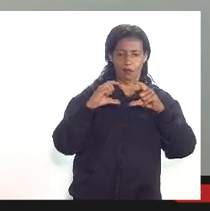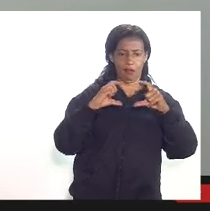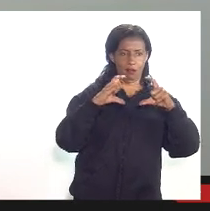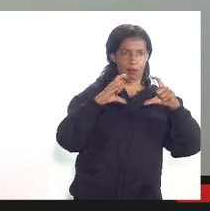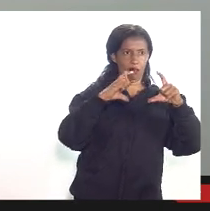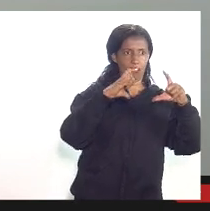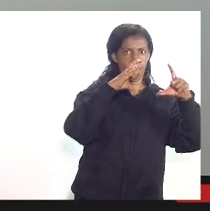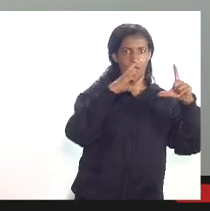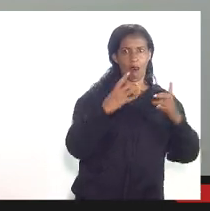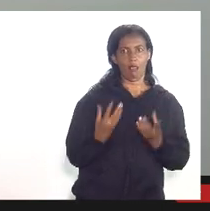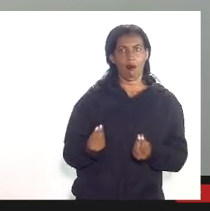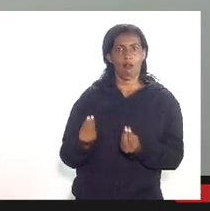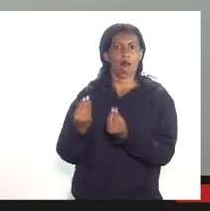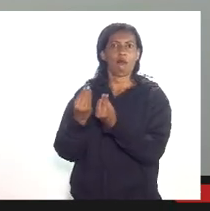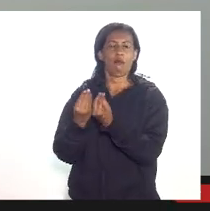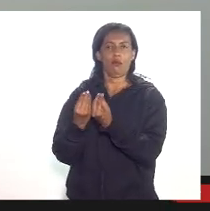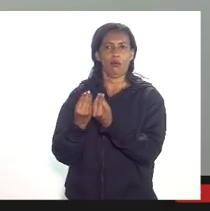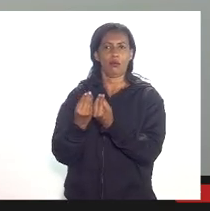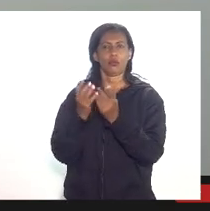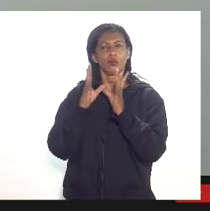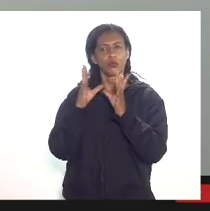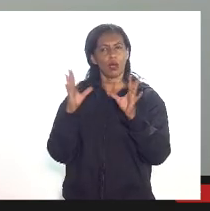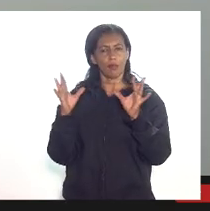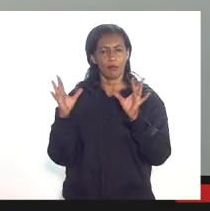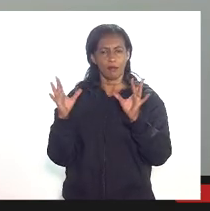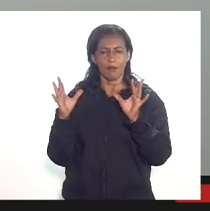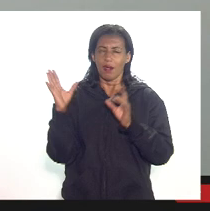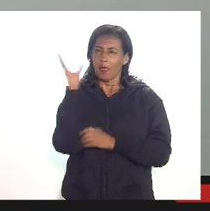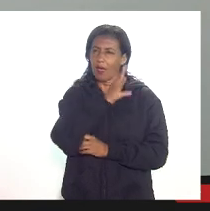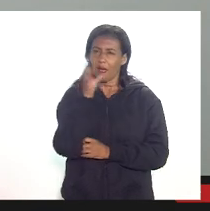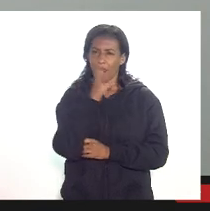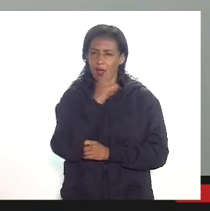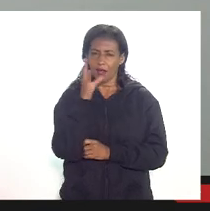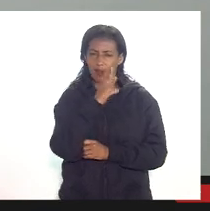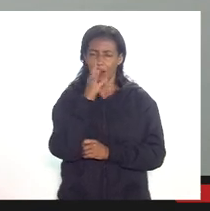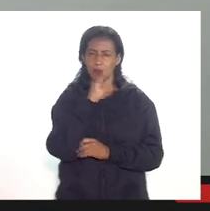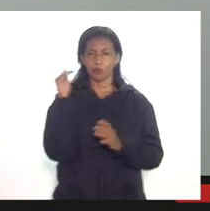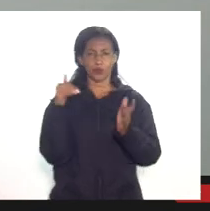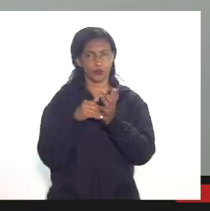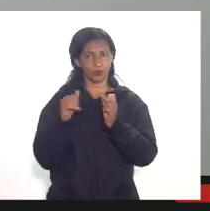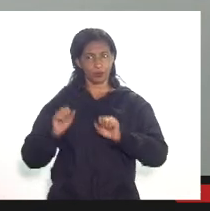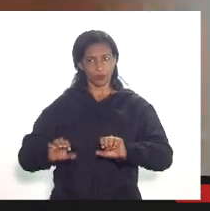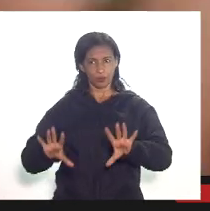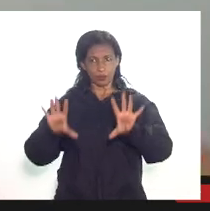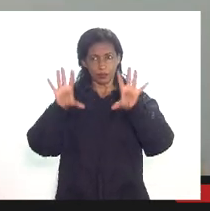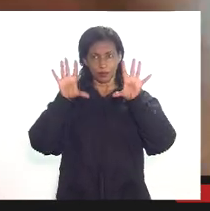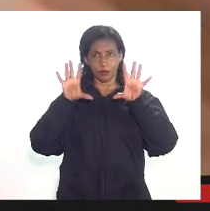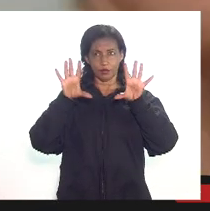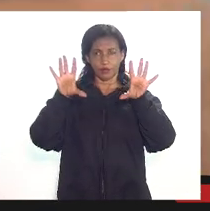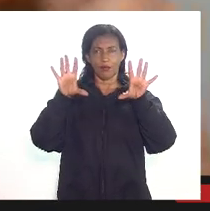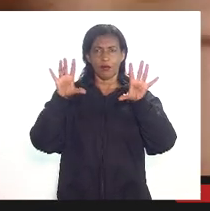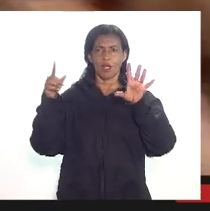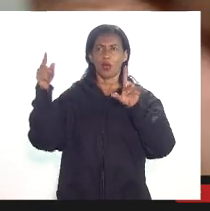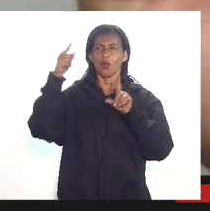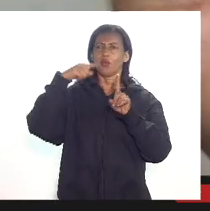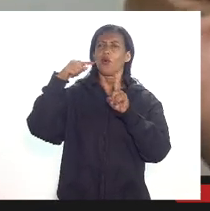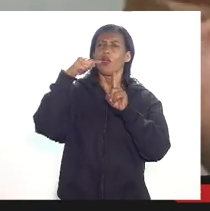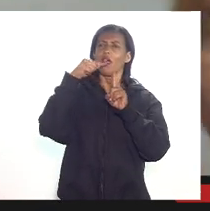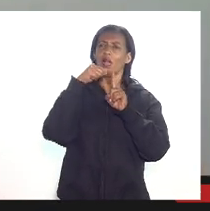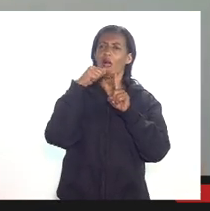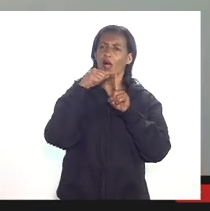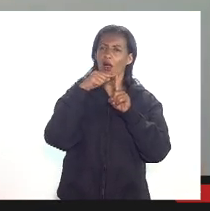para encerrar essa apresentação só mostrando muito rápido esse último slide que foi alvo de alguns